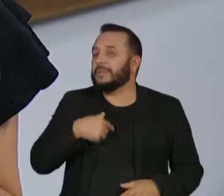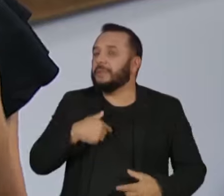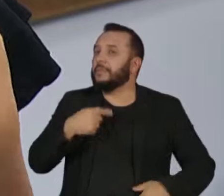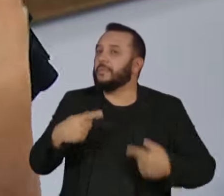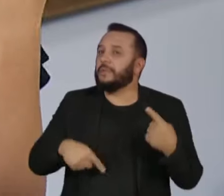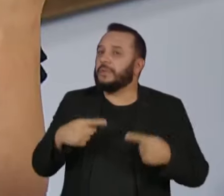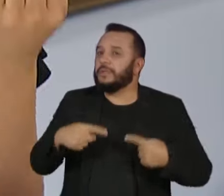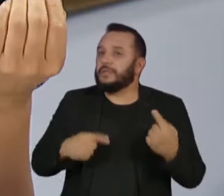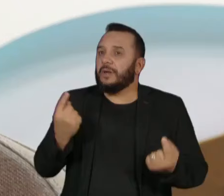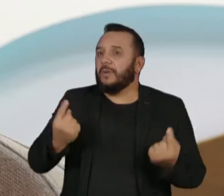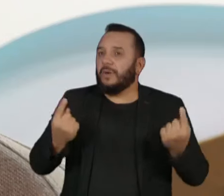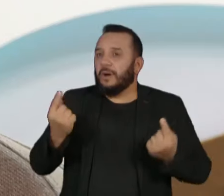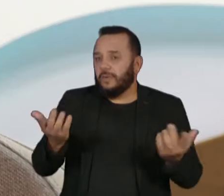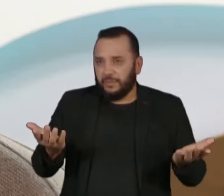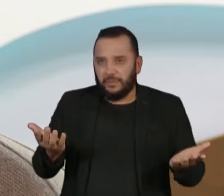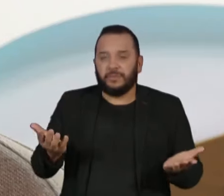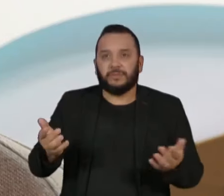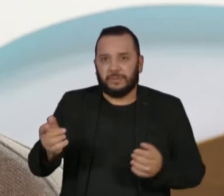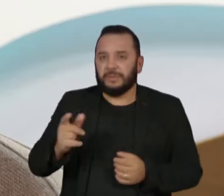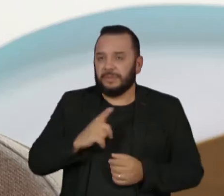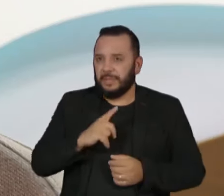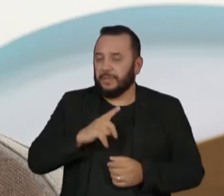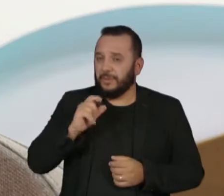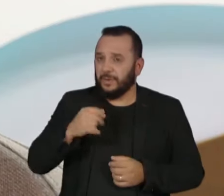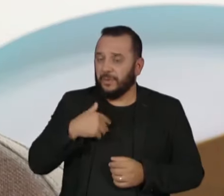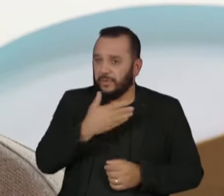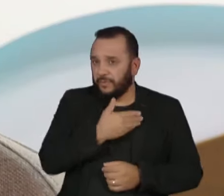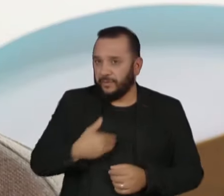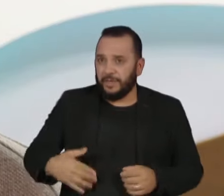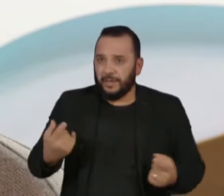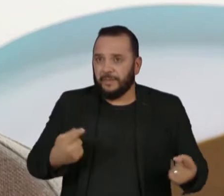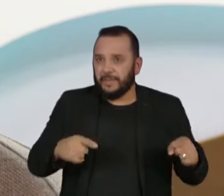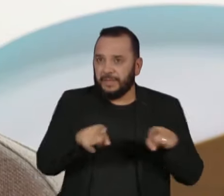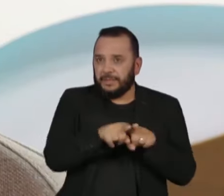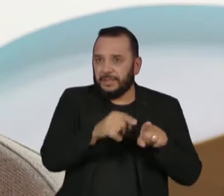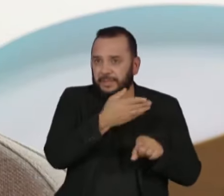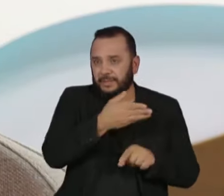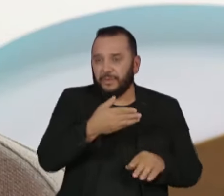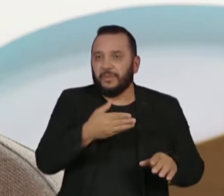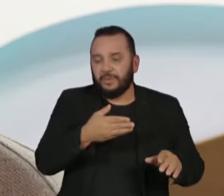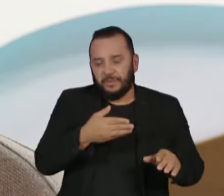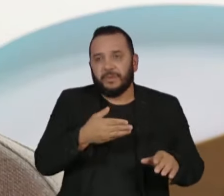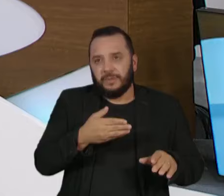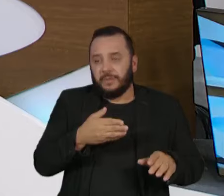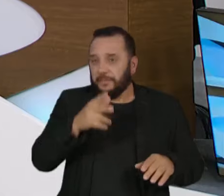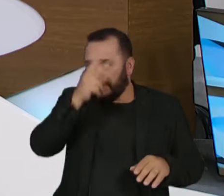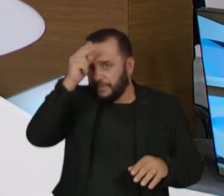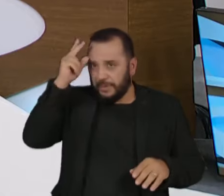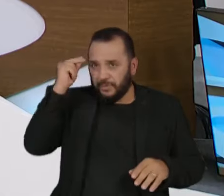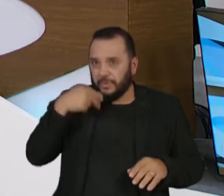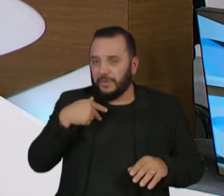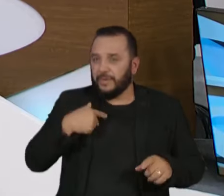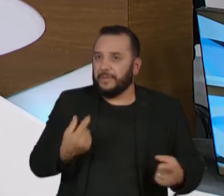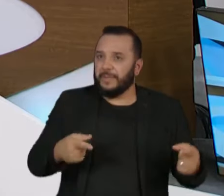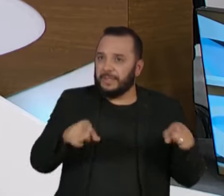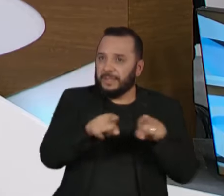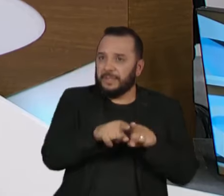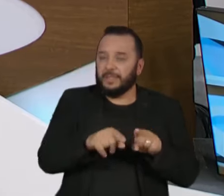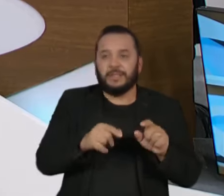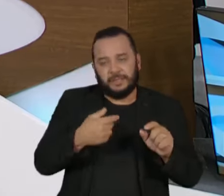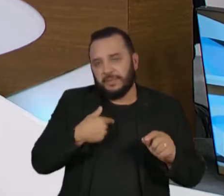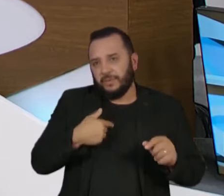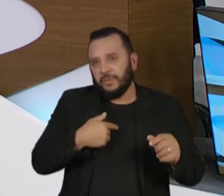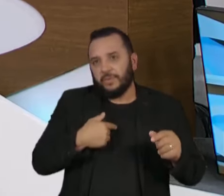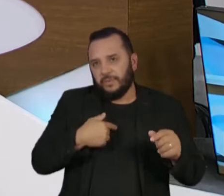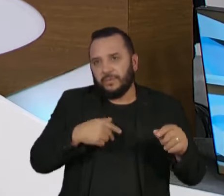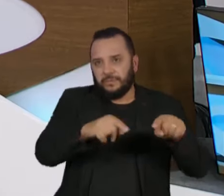para essa área? É manter a política do Pode Entrar, em que o governo faz parcerias com, em que a prefeitura faz parcerias com a iniciativa privada e compra, de